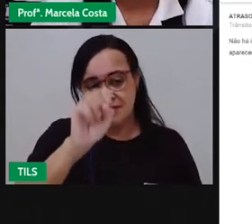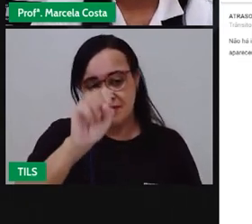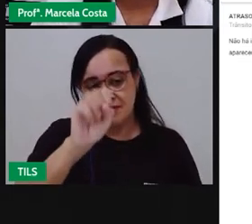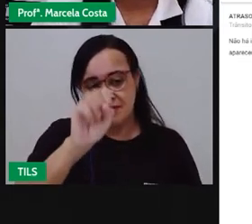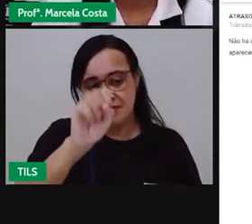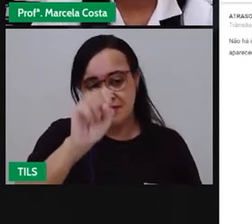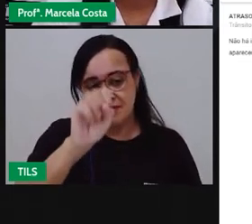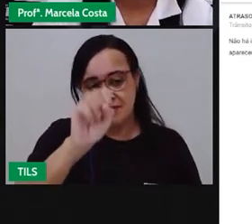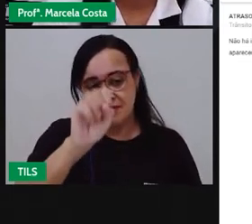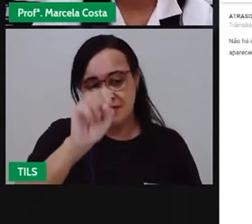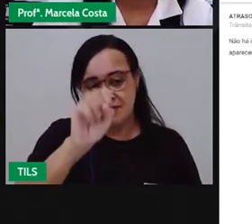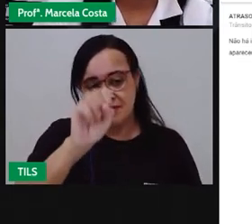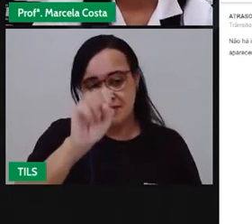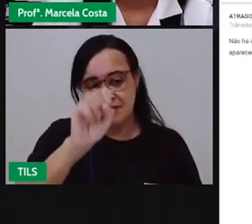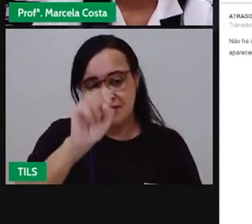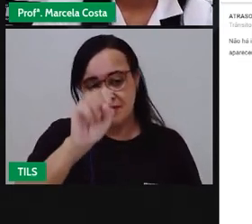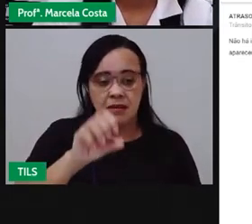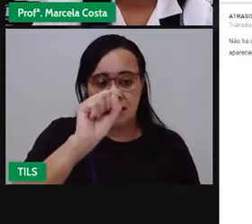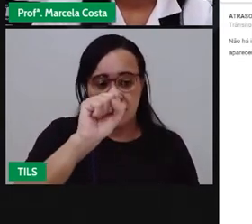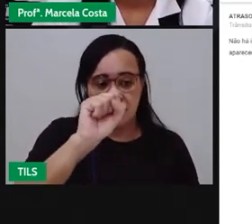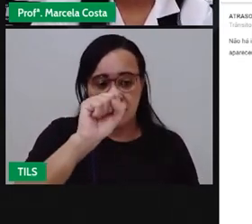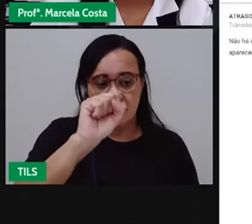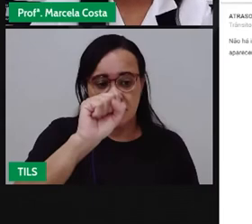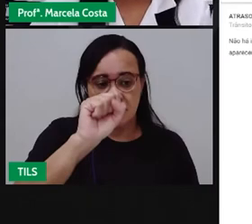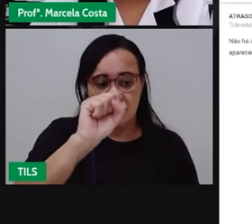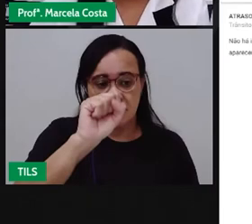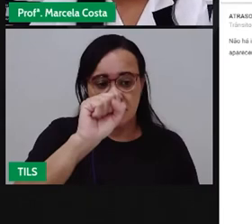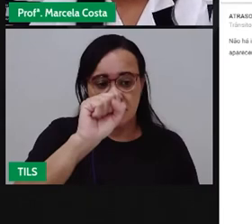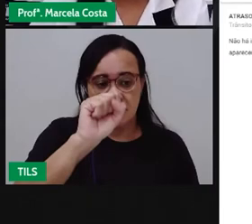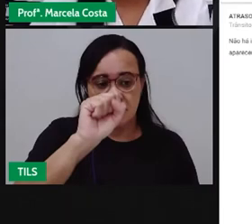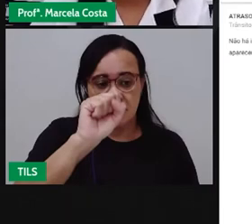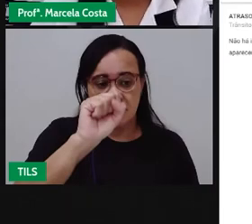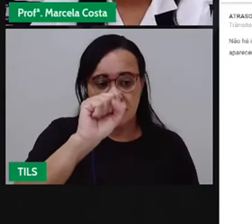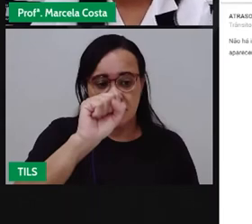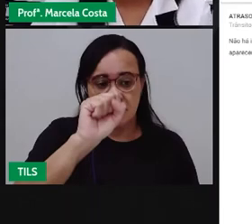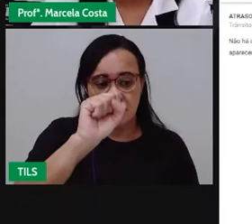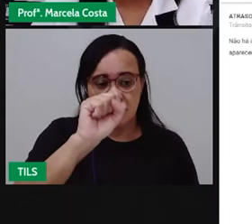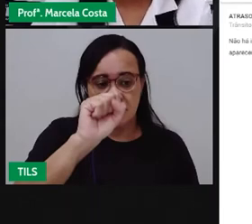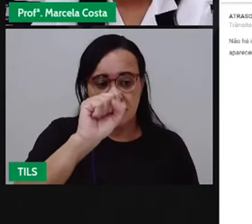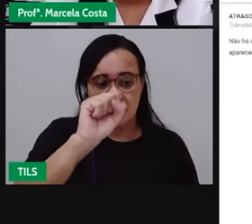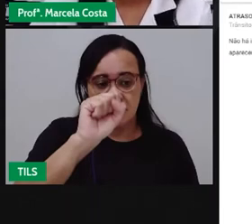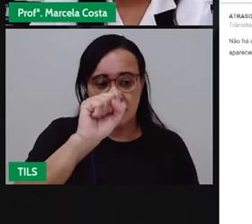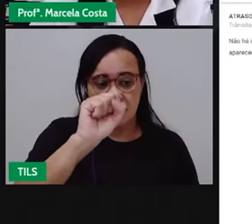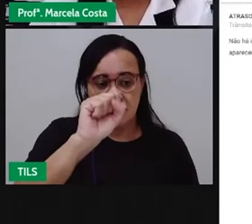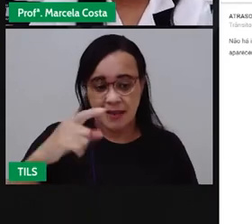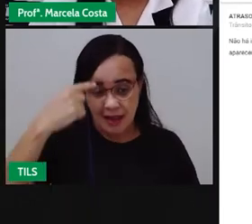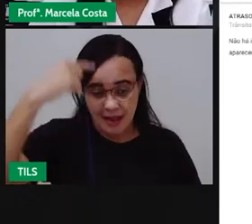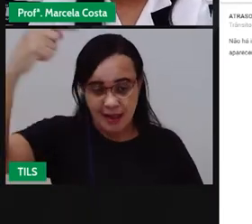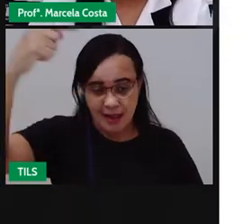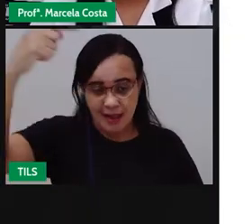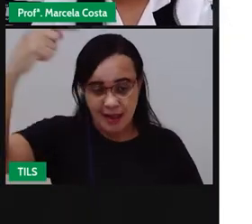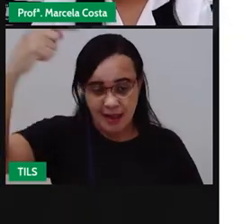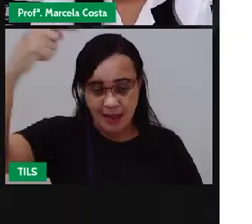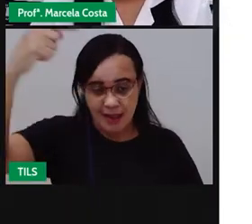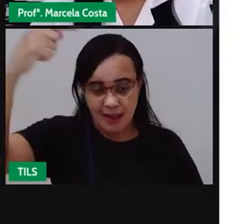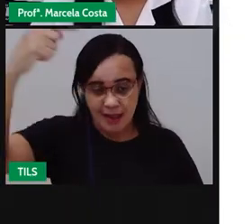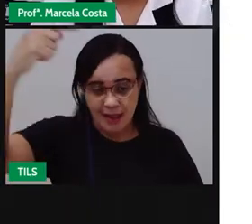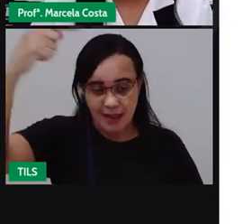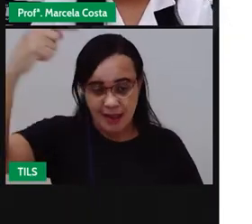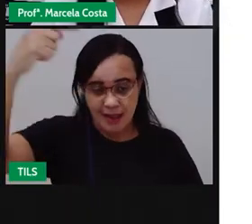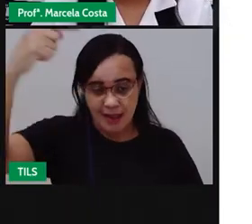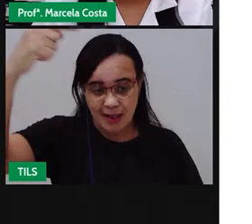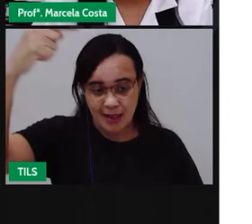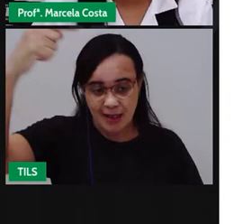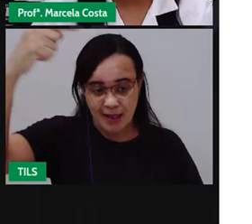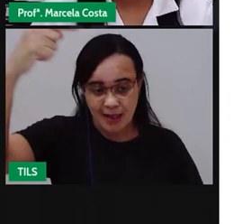Aqui é a Secretaria Municipal de Educação de Feira de Santana. Então, nesse primeiro espaço, nesse